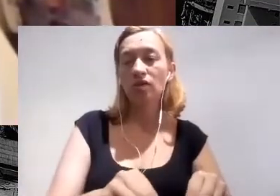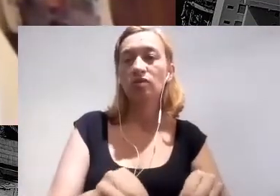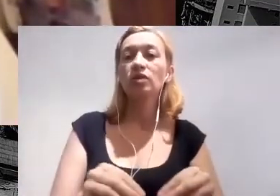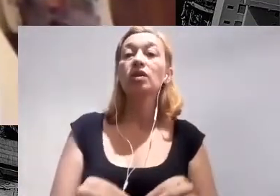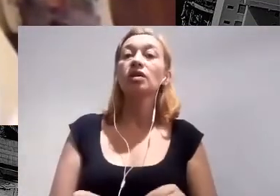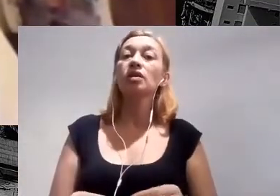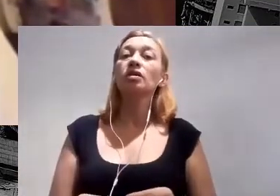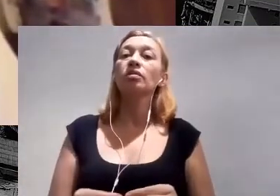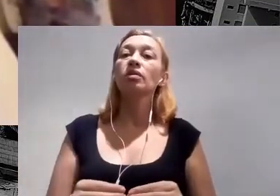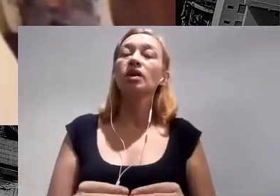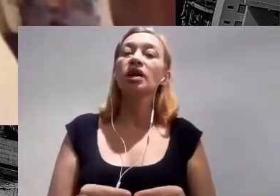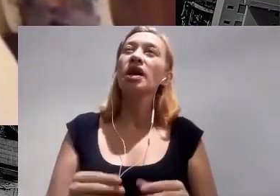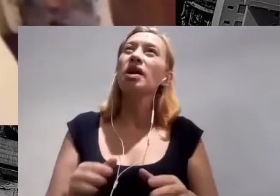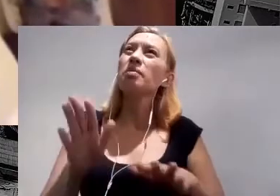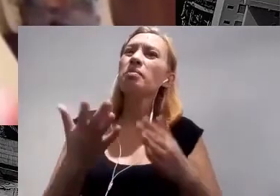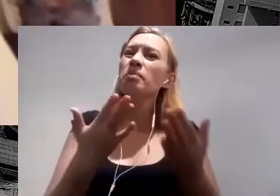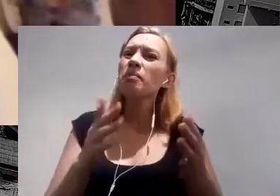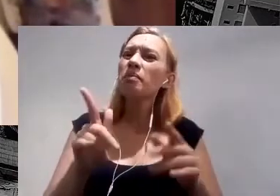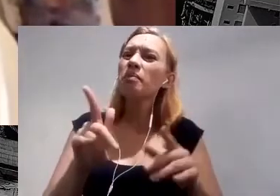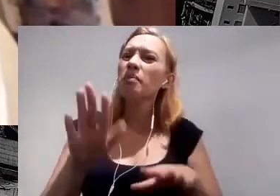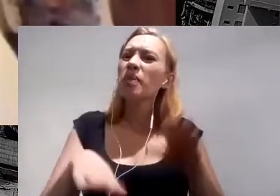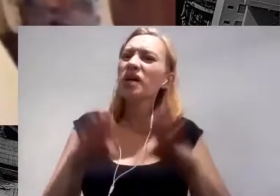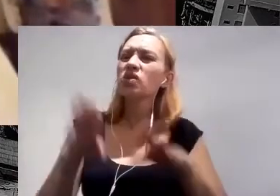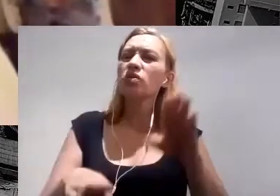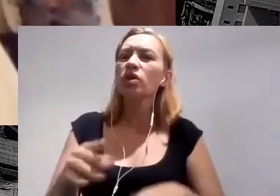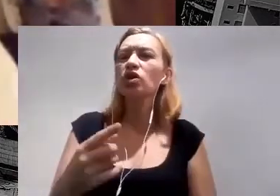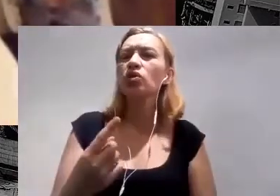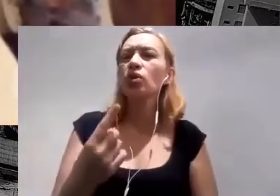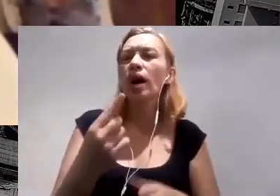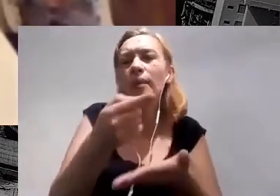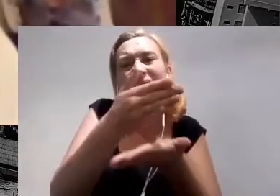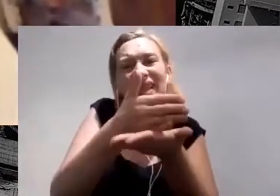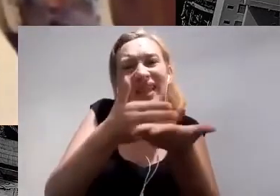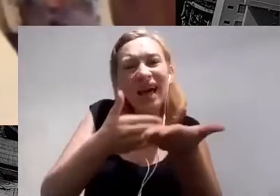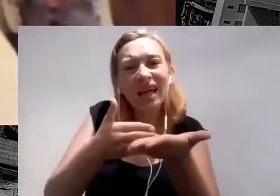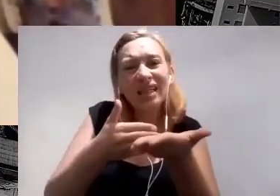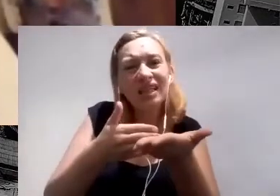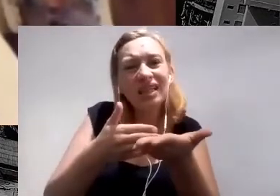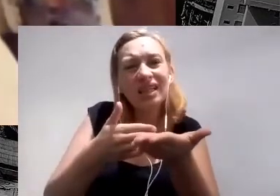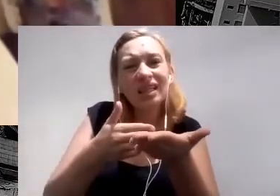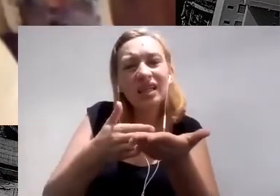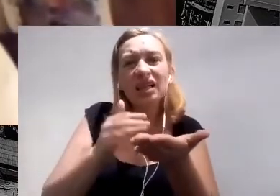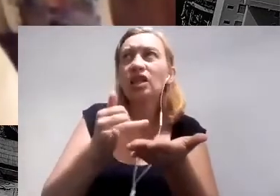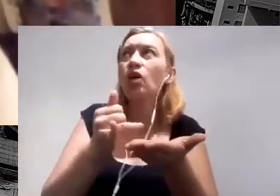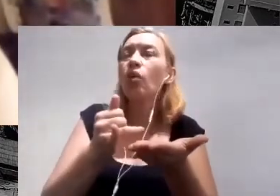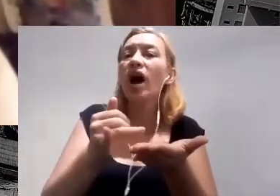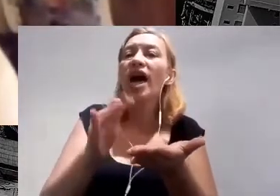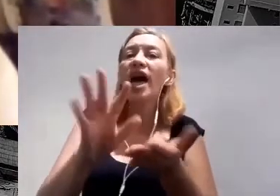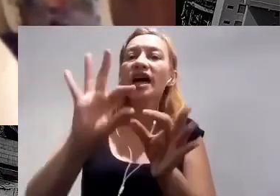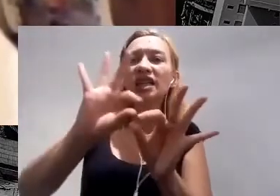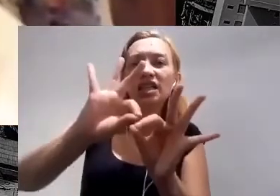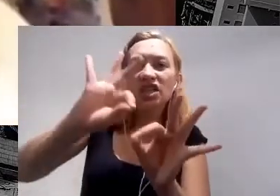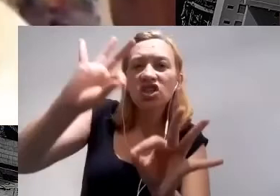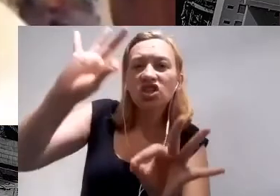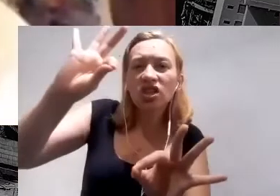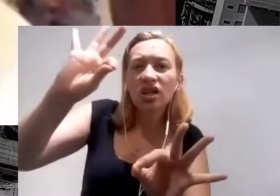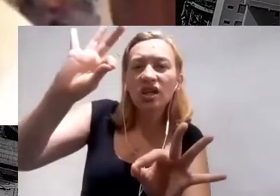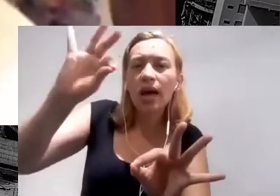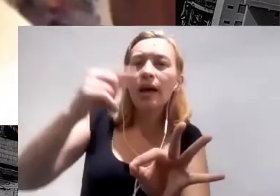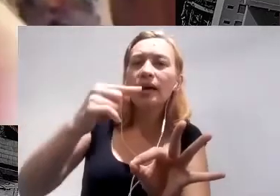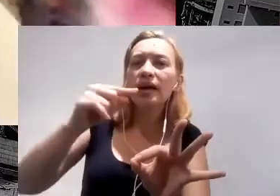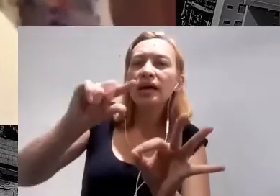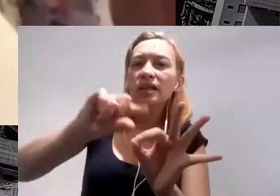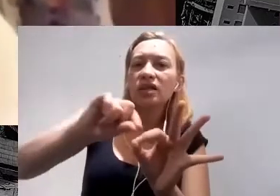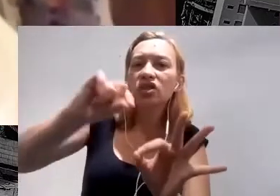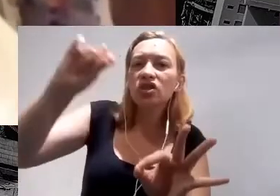isso equivale a um terço a distância da Terra à Lua. Um terço da distância da Terra à Lua com rios comprometidos. Então, nós temos